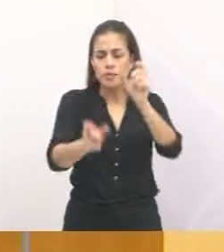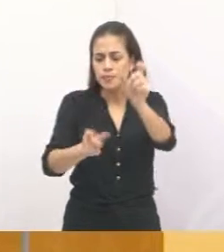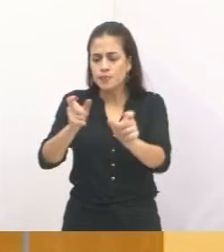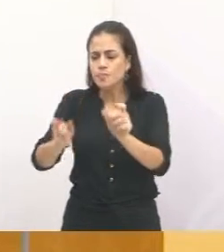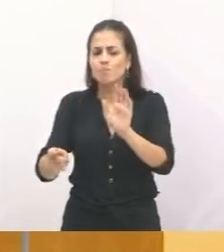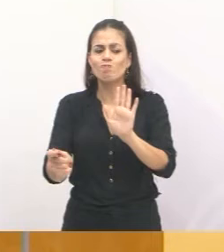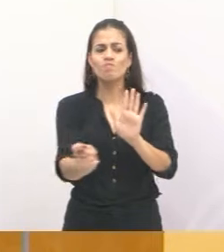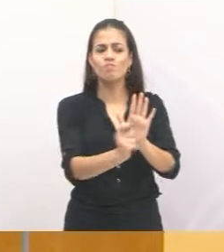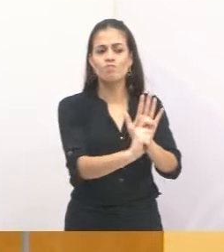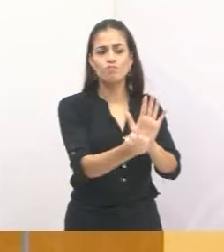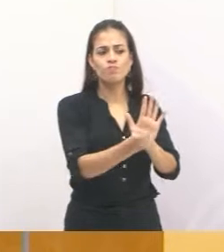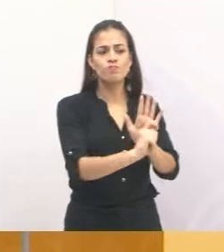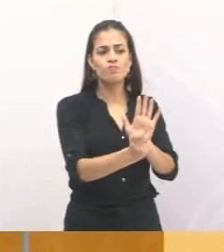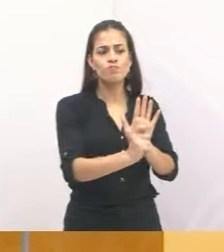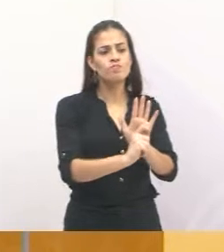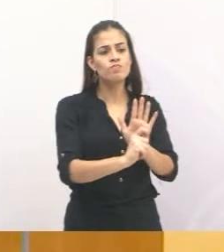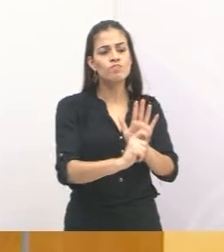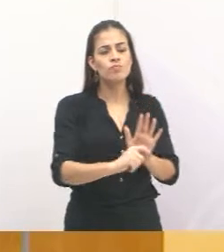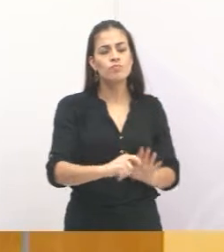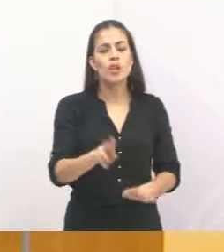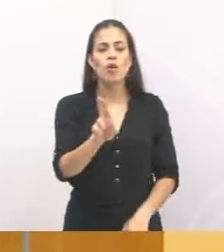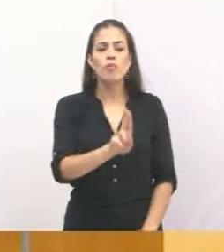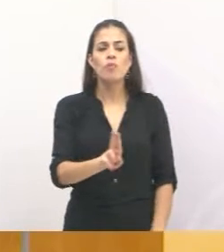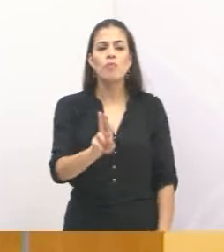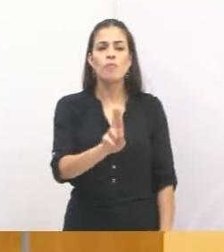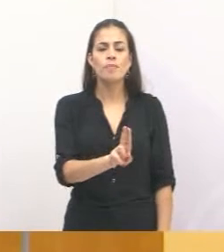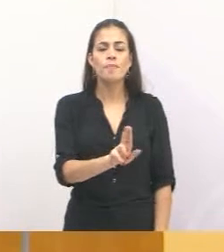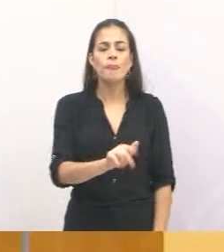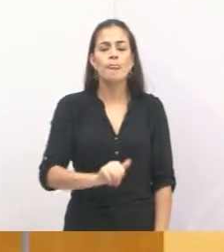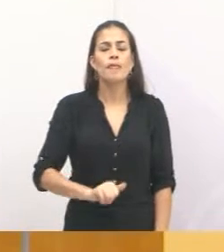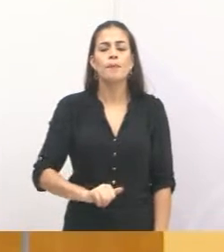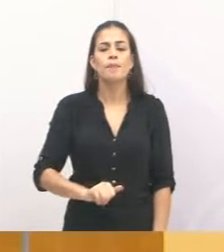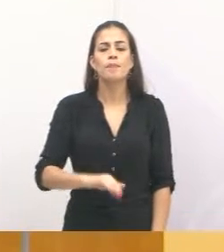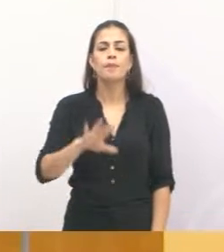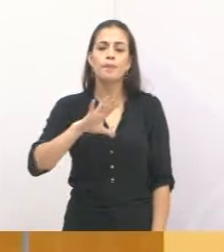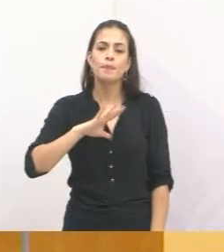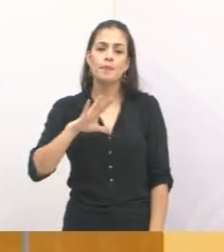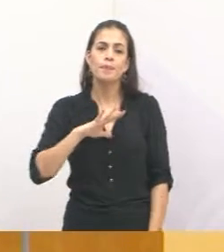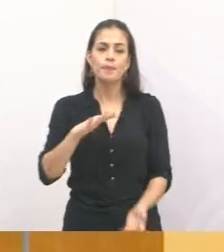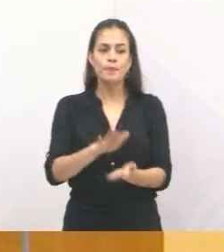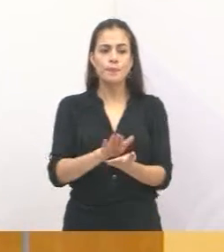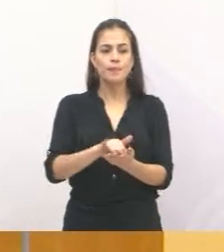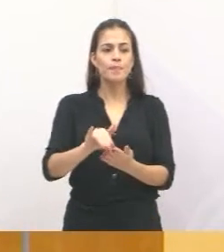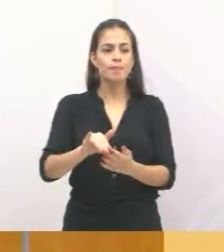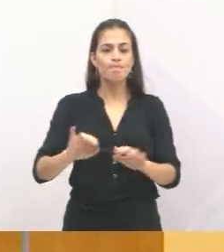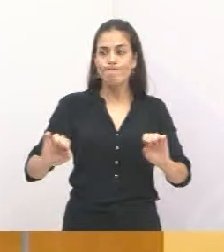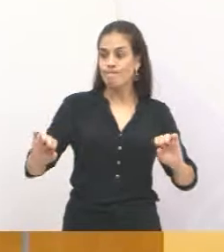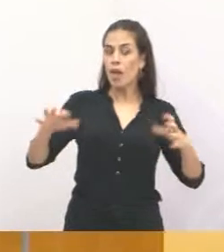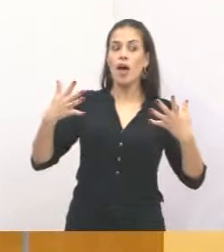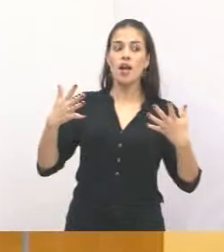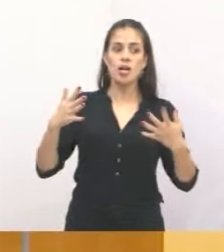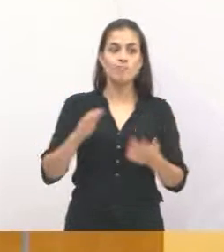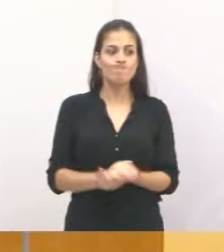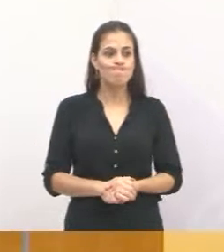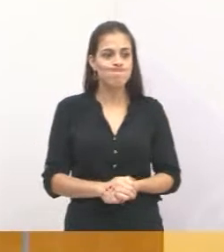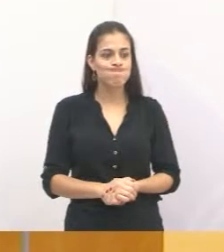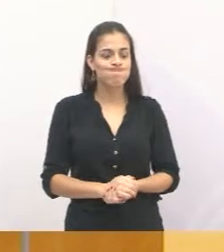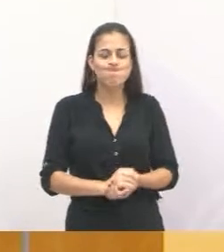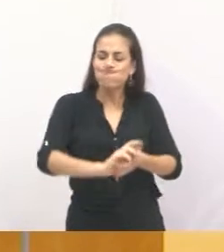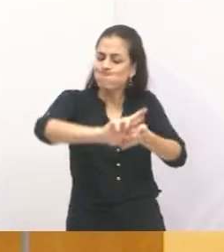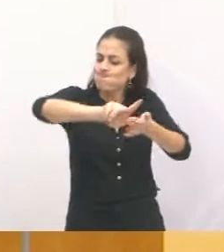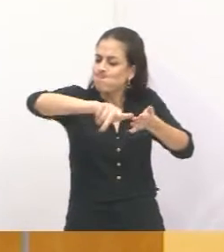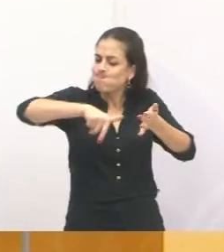cidade de Jacareí e isso tem nos assustado. Temos visto aí vários roubos,